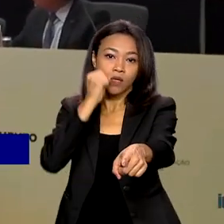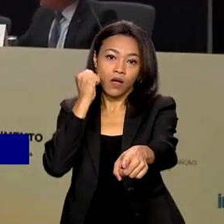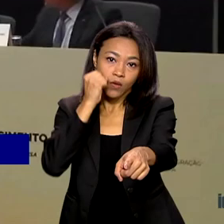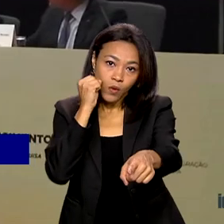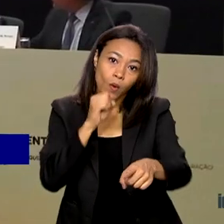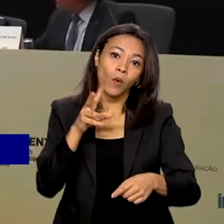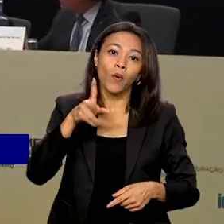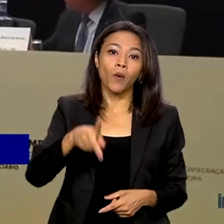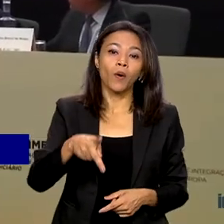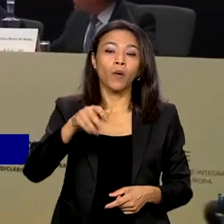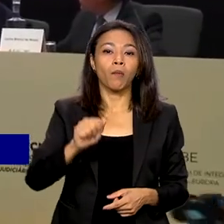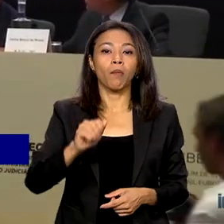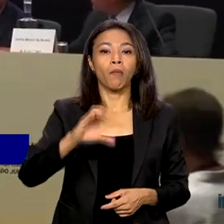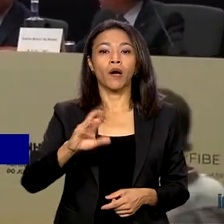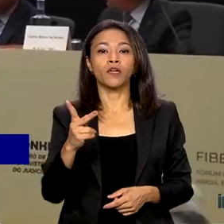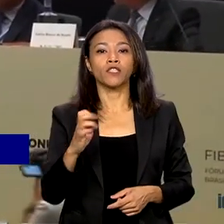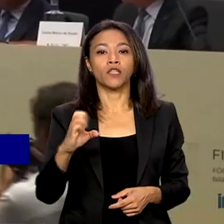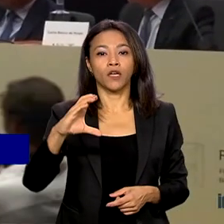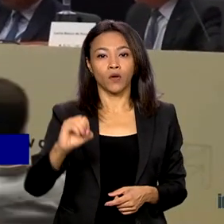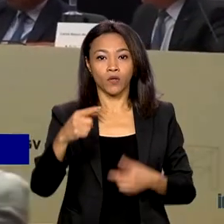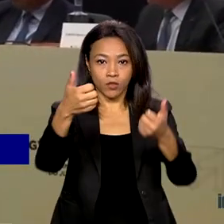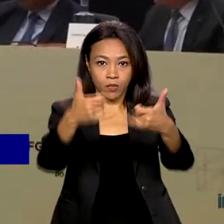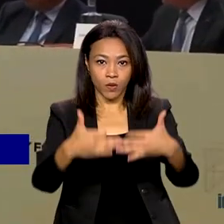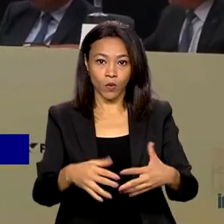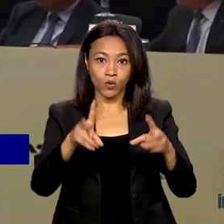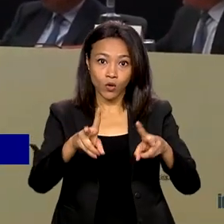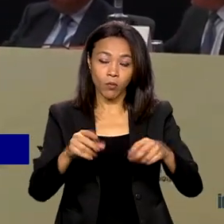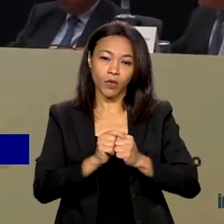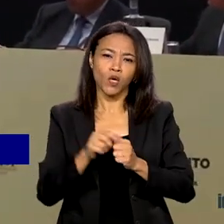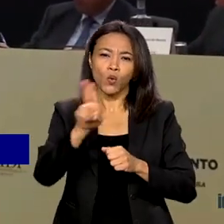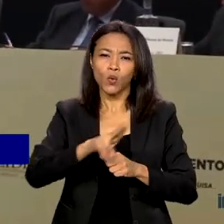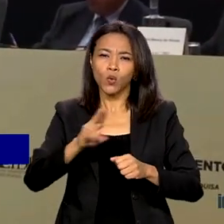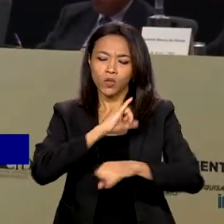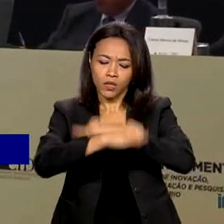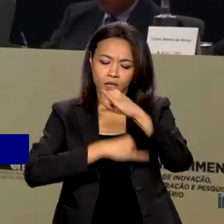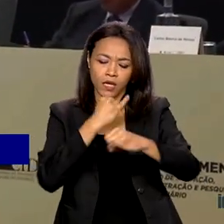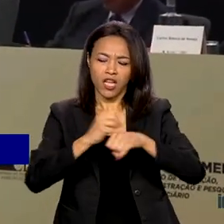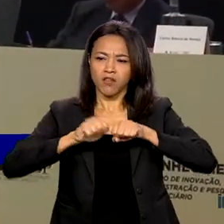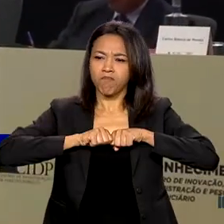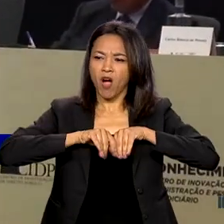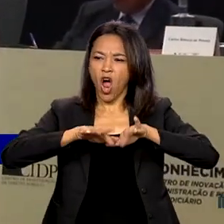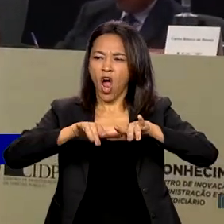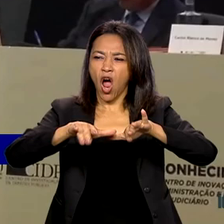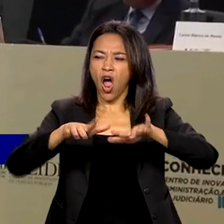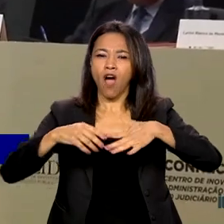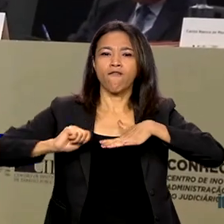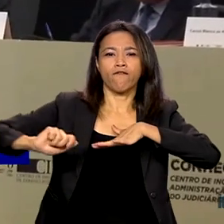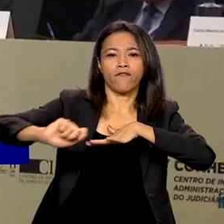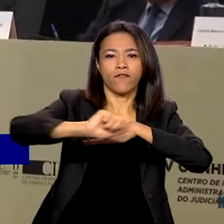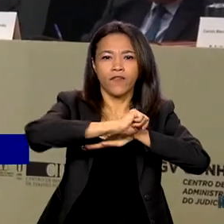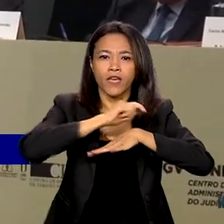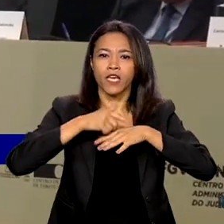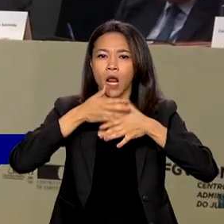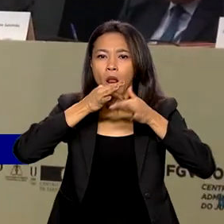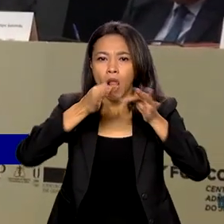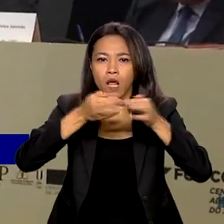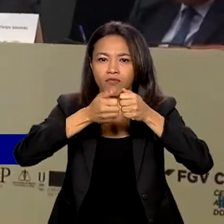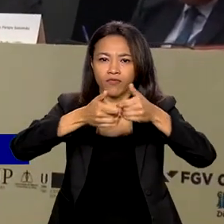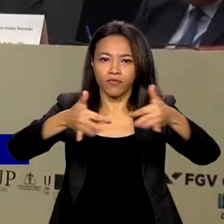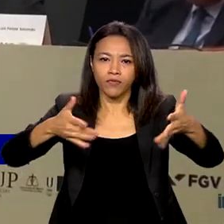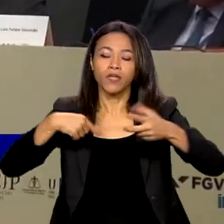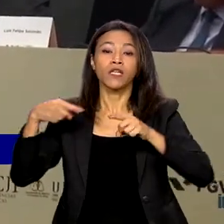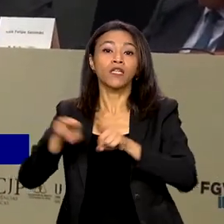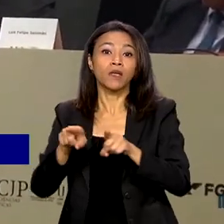influência negativa do fenômeno das redes sociais na disseminação de fake news, de desinformação e de ataque às eleições